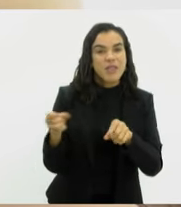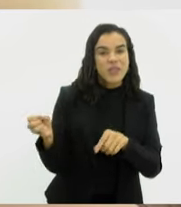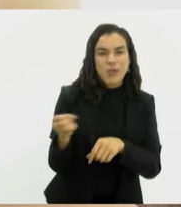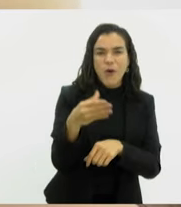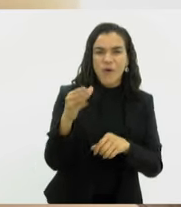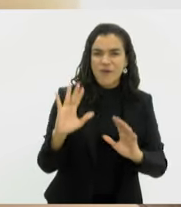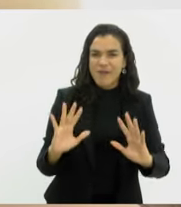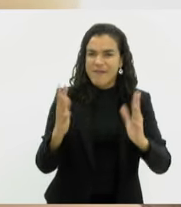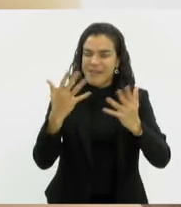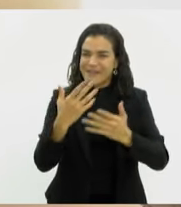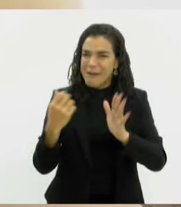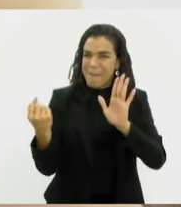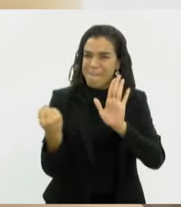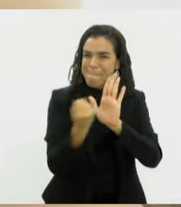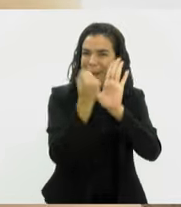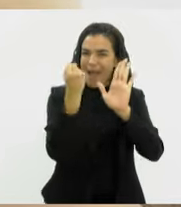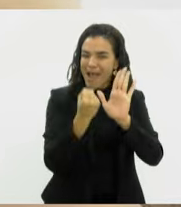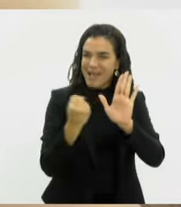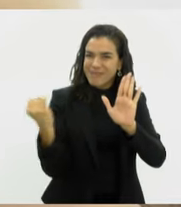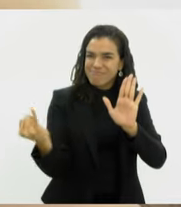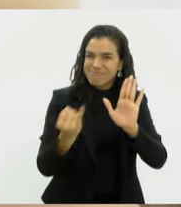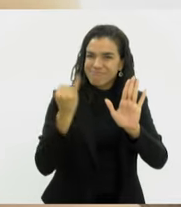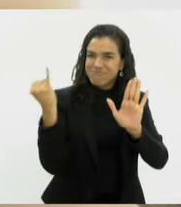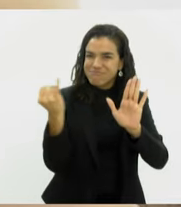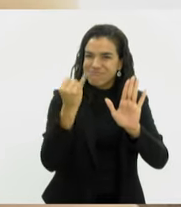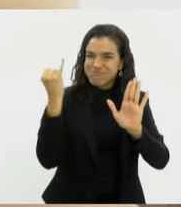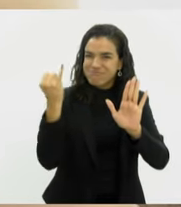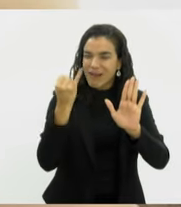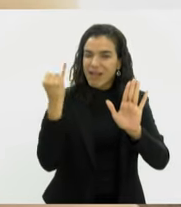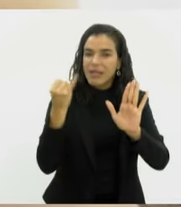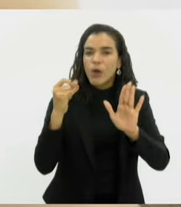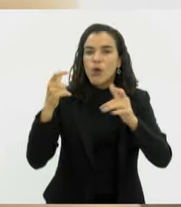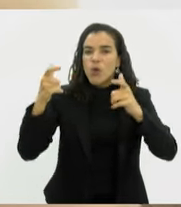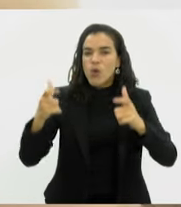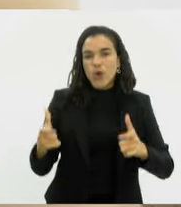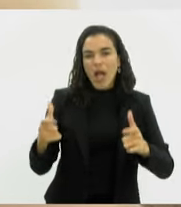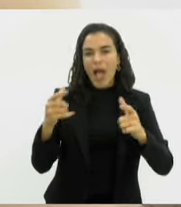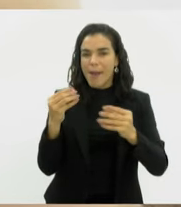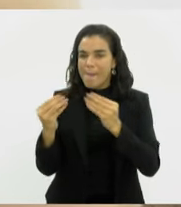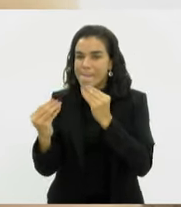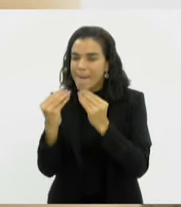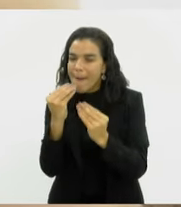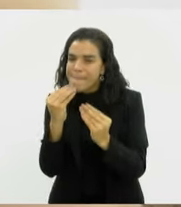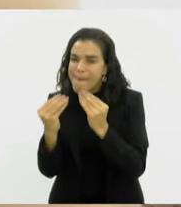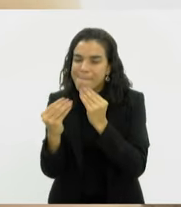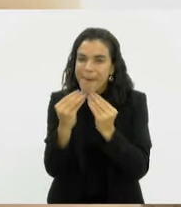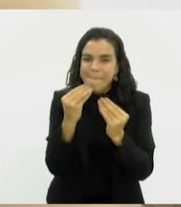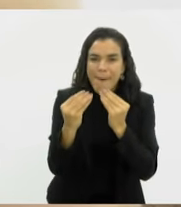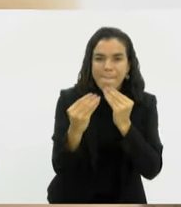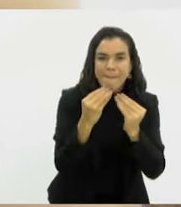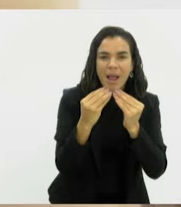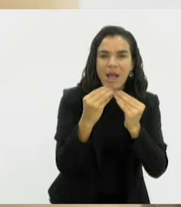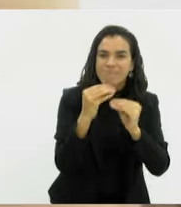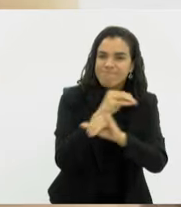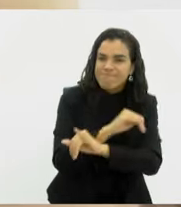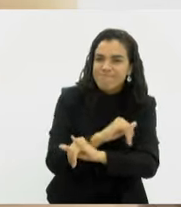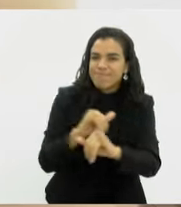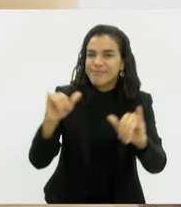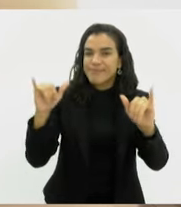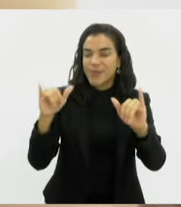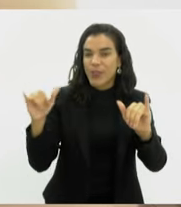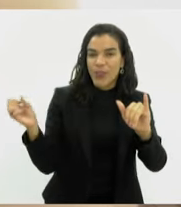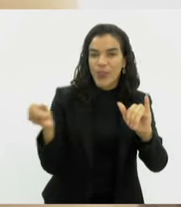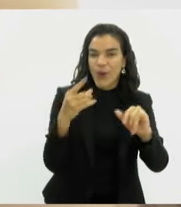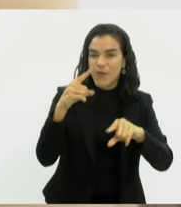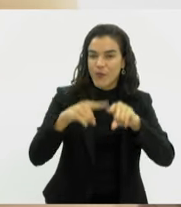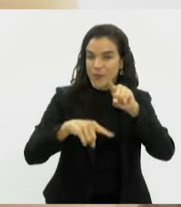grandes marcas colocarão ali um espaço de degustação, de lançamento de produtos e de ações